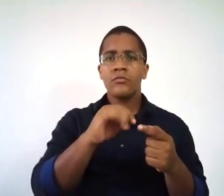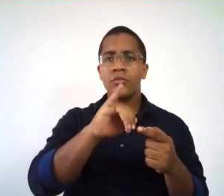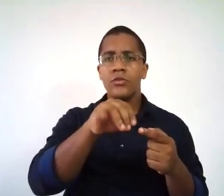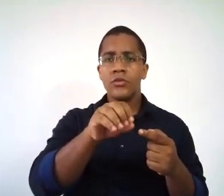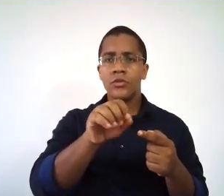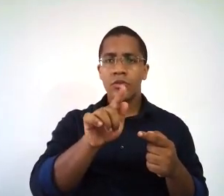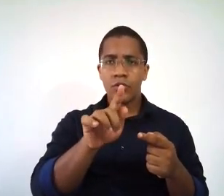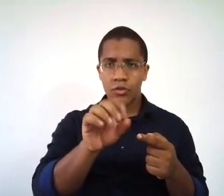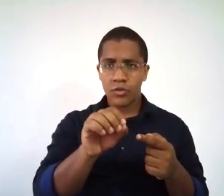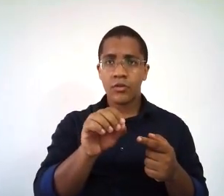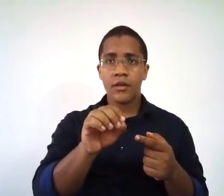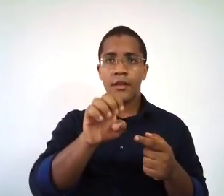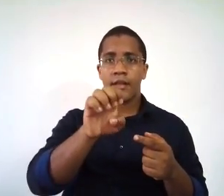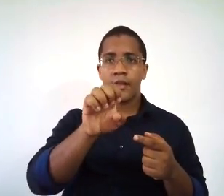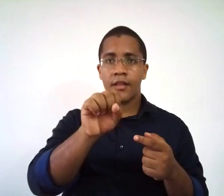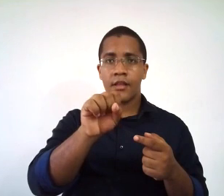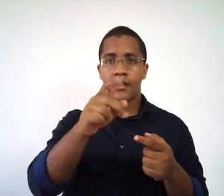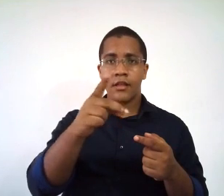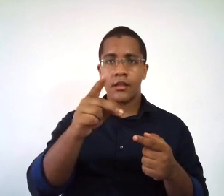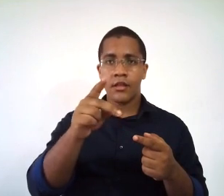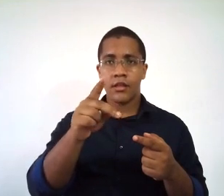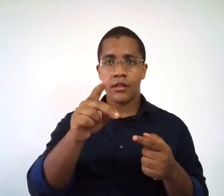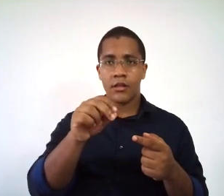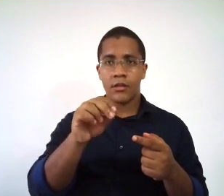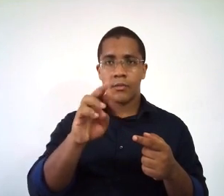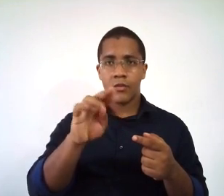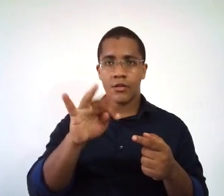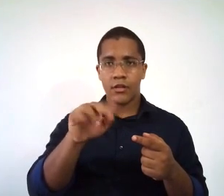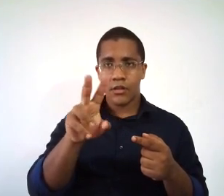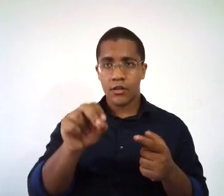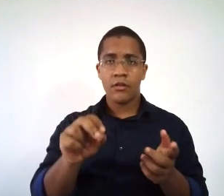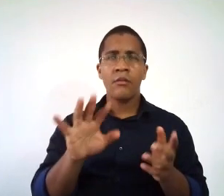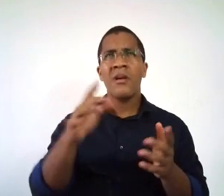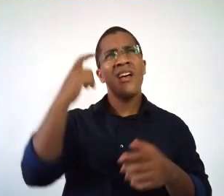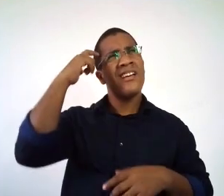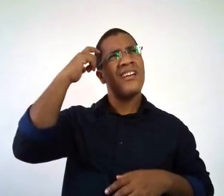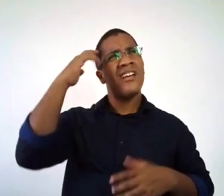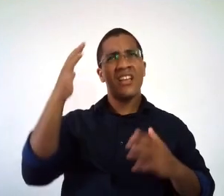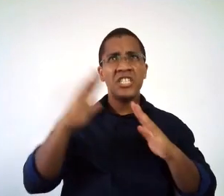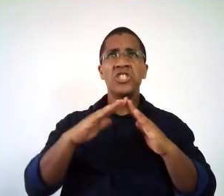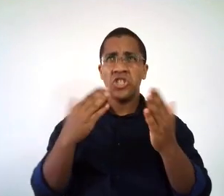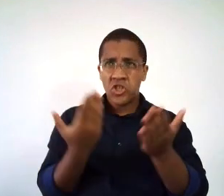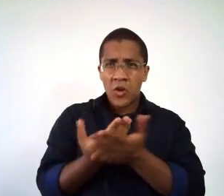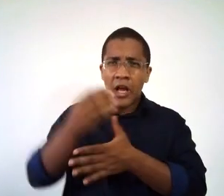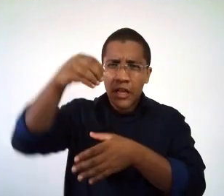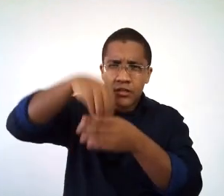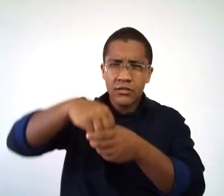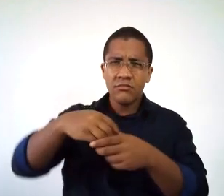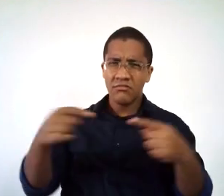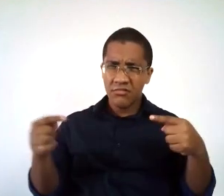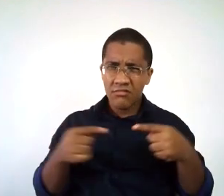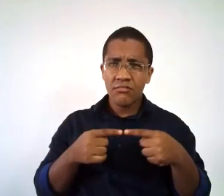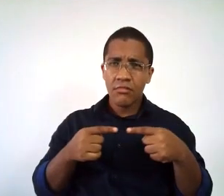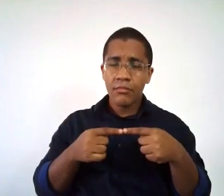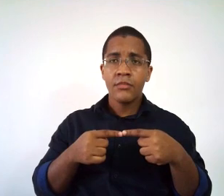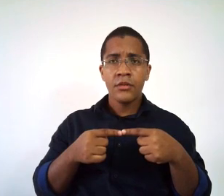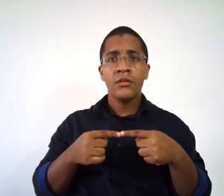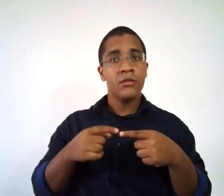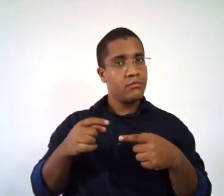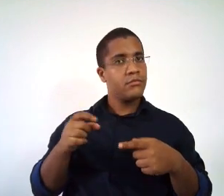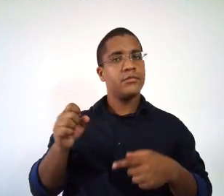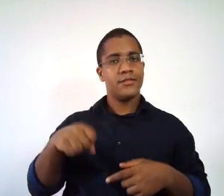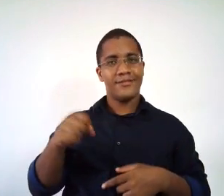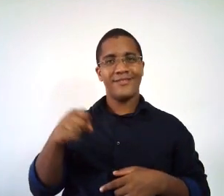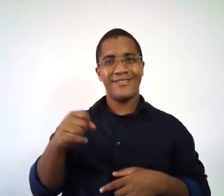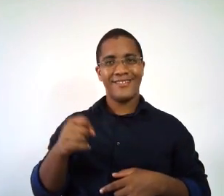esportivo. Ô professora, mas eu achei que esporte a gente não vivenciava na escola. A gente vivencia sim,